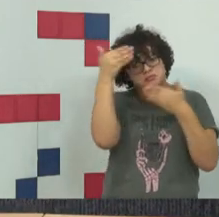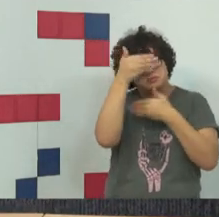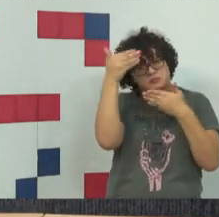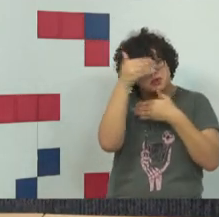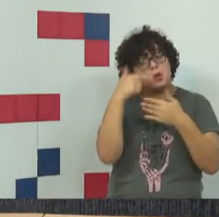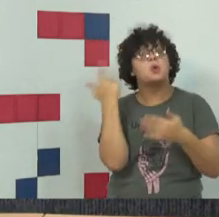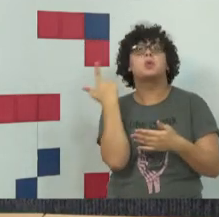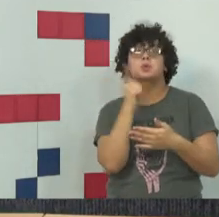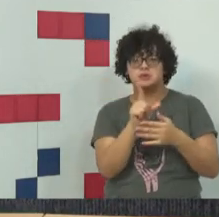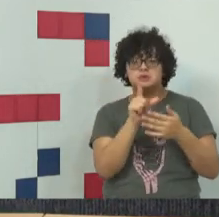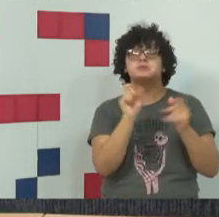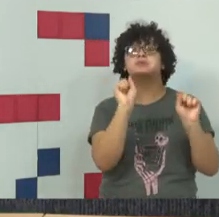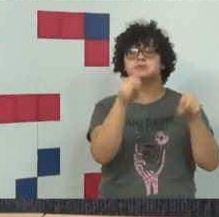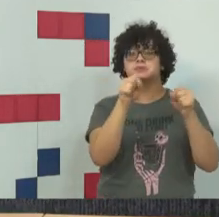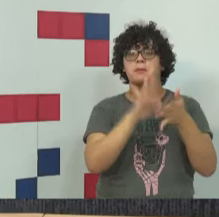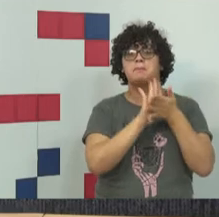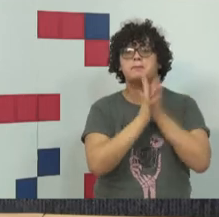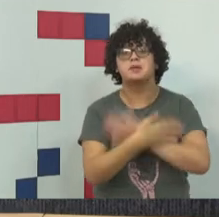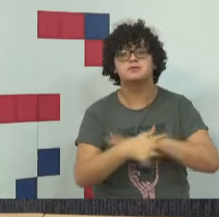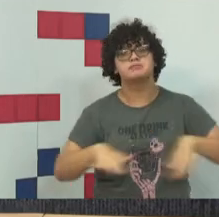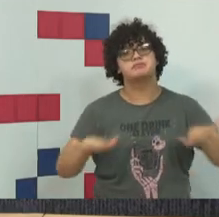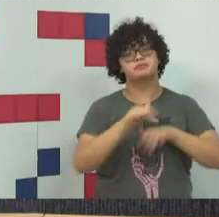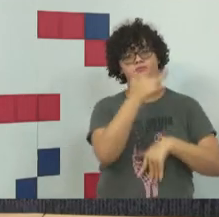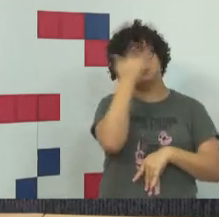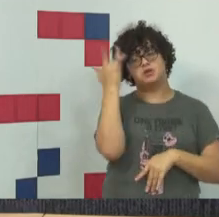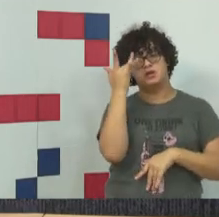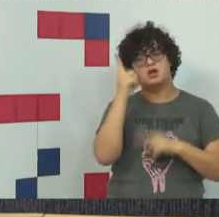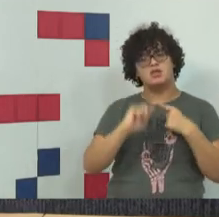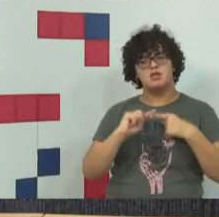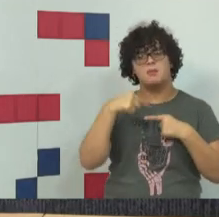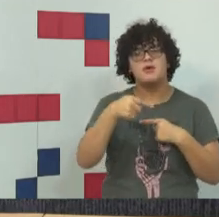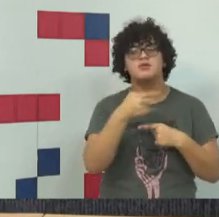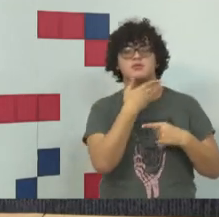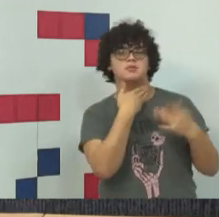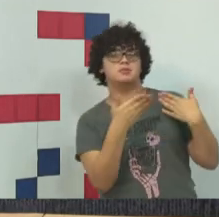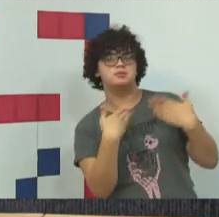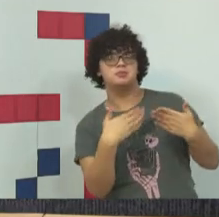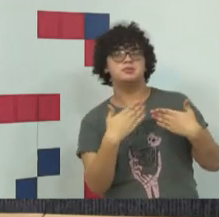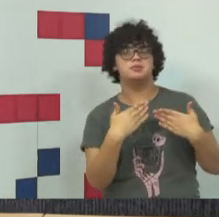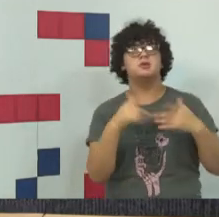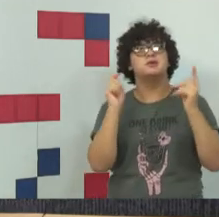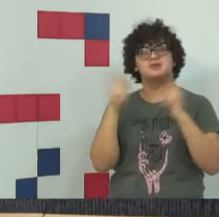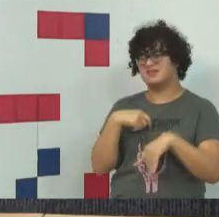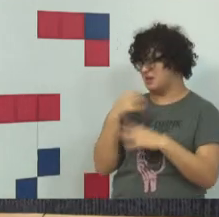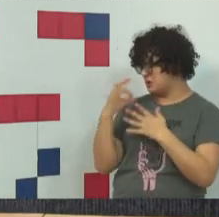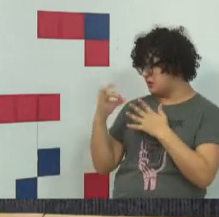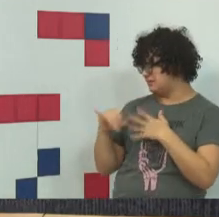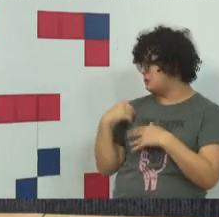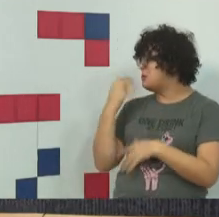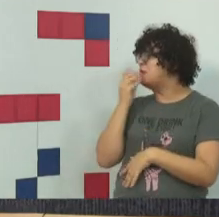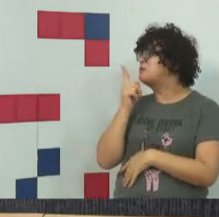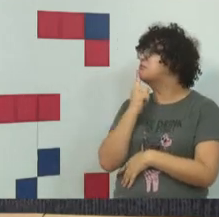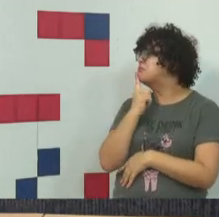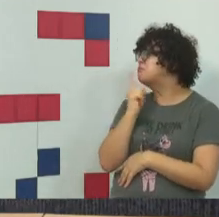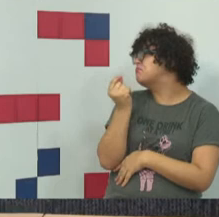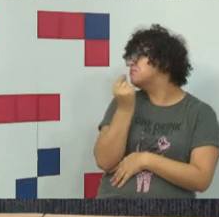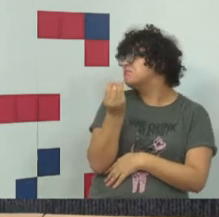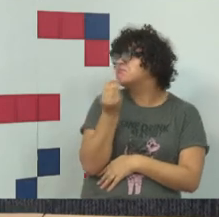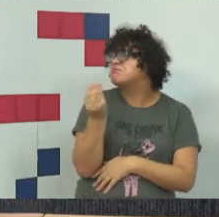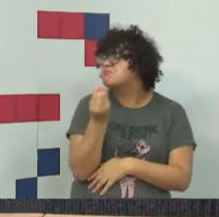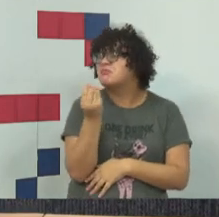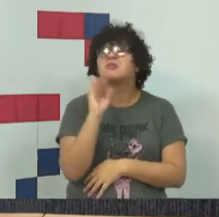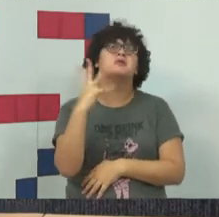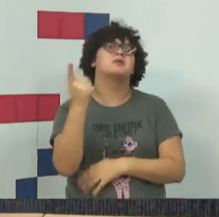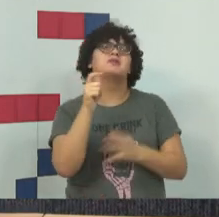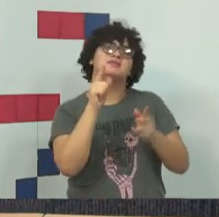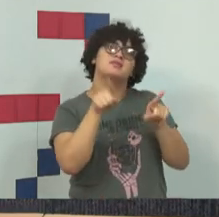atacá-los. Se soube depois que as conversas entre os terroristas, o Sido, corrija, aconteceu através do